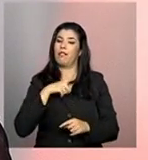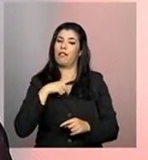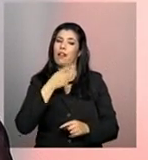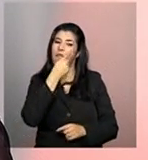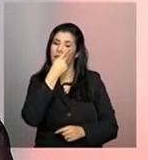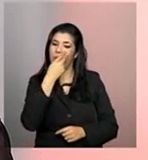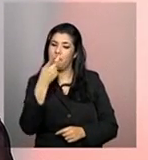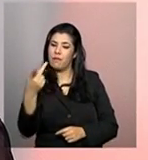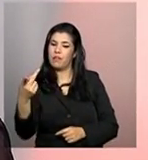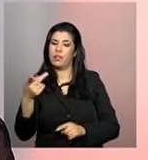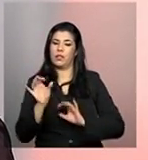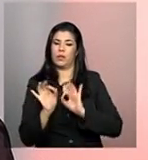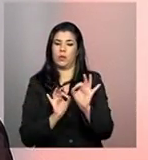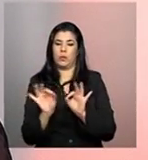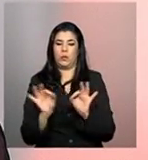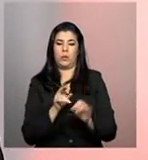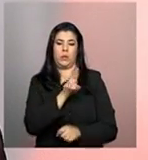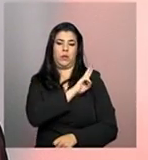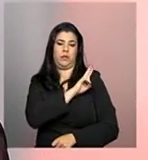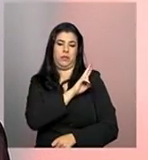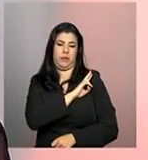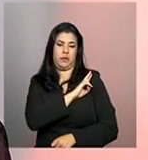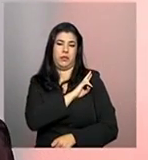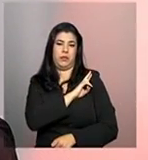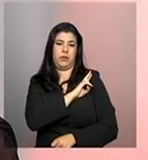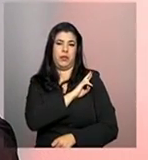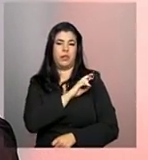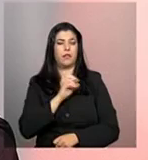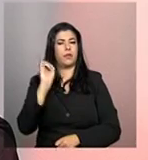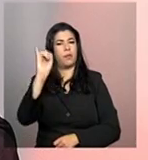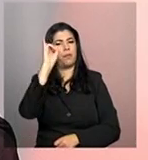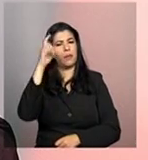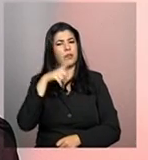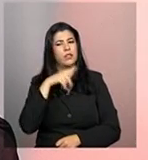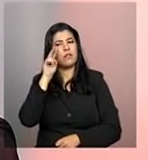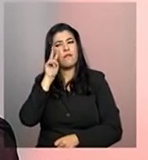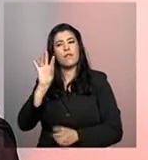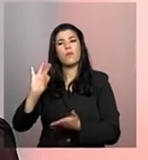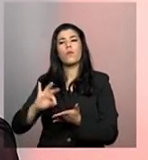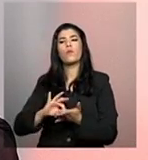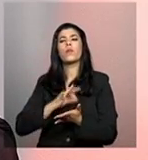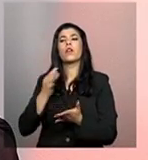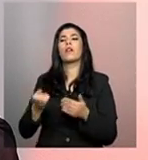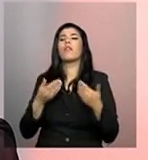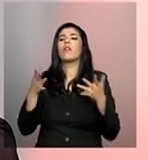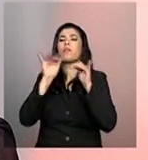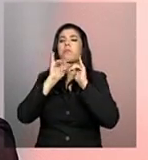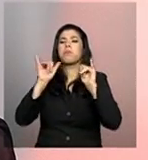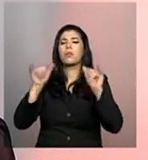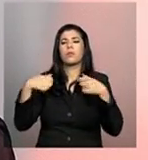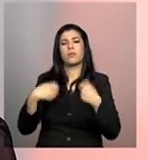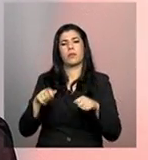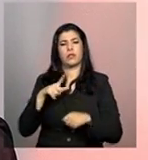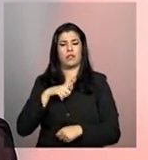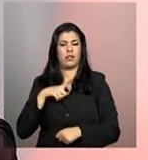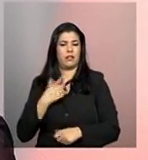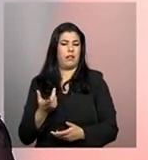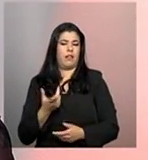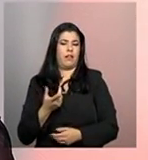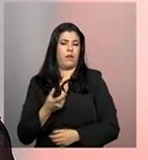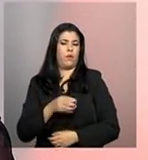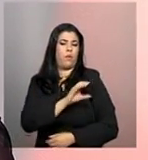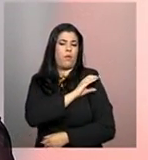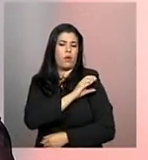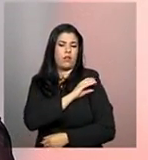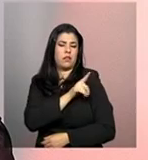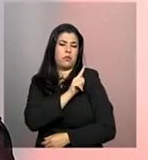gestor. Então, é importante não só que ela conheça o cadastro, mas as informações que ela precisa disponibilizar ao gestor no